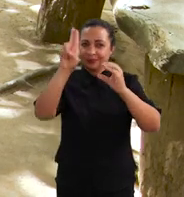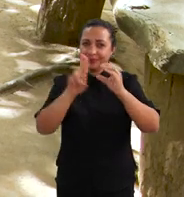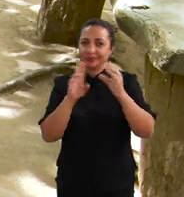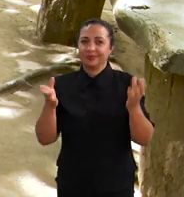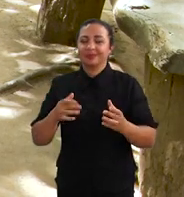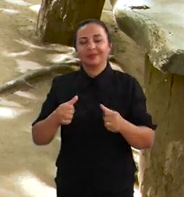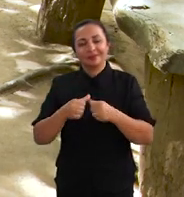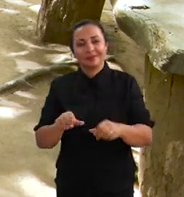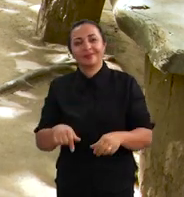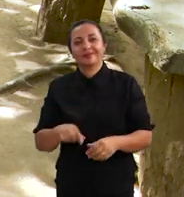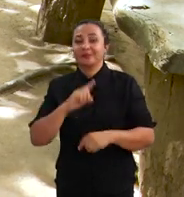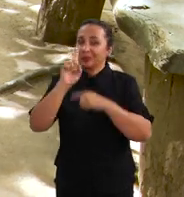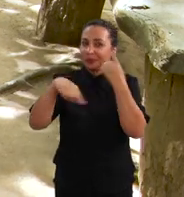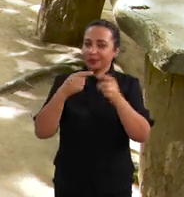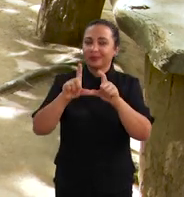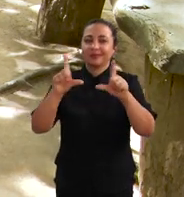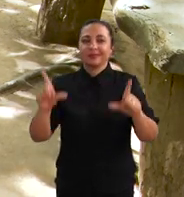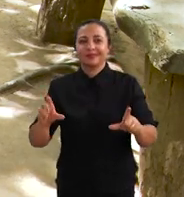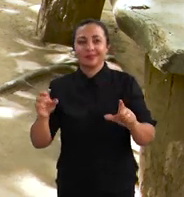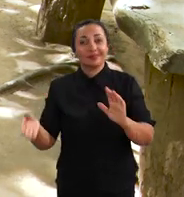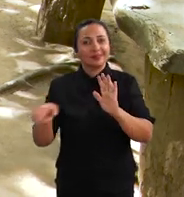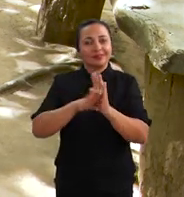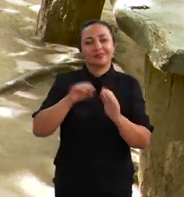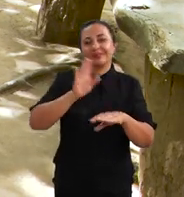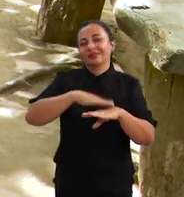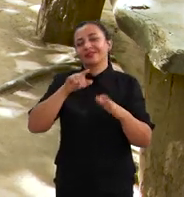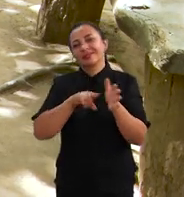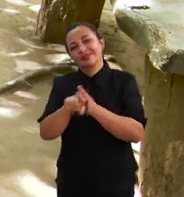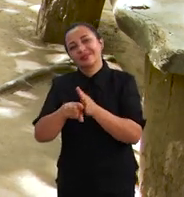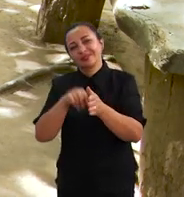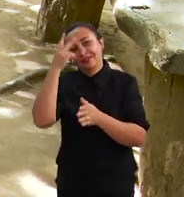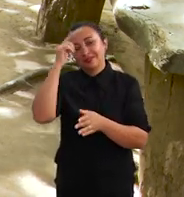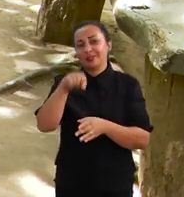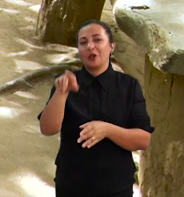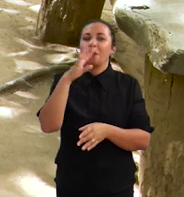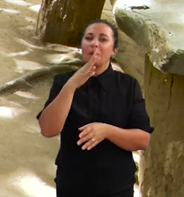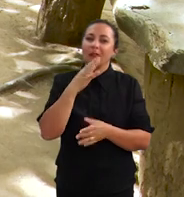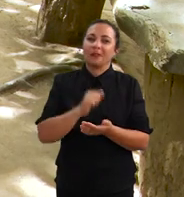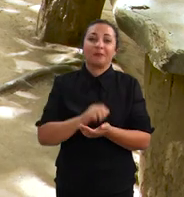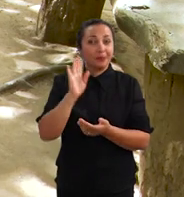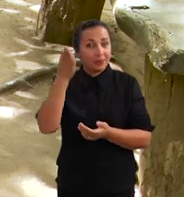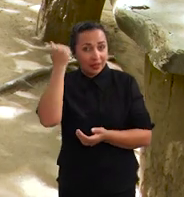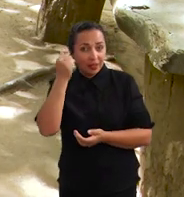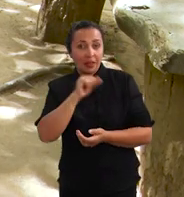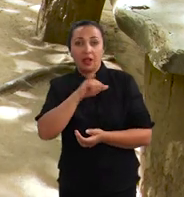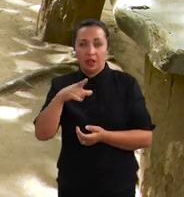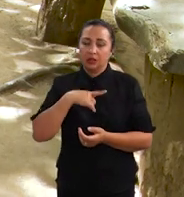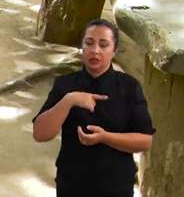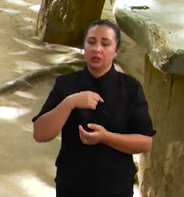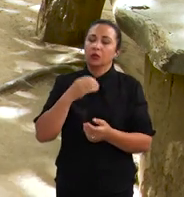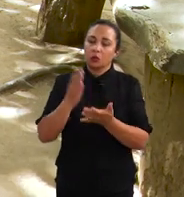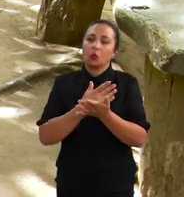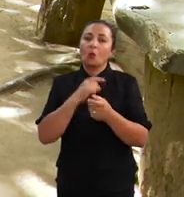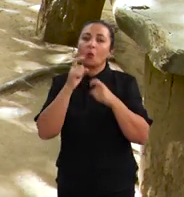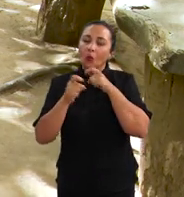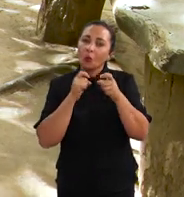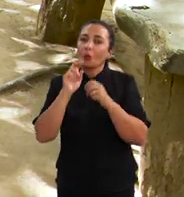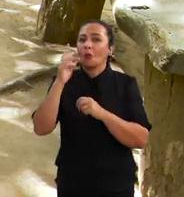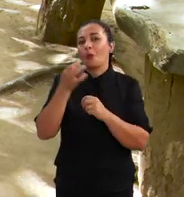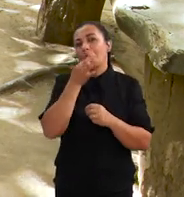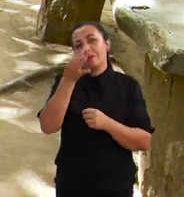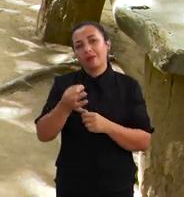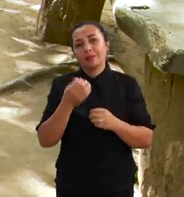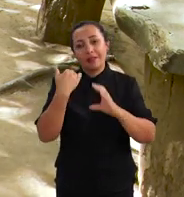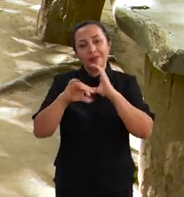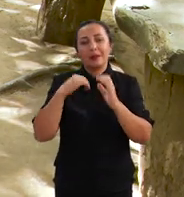O Univerciência de hoje fica por aqui. No próximo programa traremos mais pesquisas para você conhecer. E já sabe, se você tem alguma dúvida ou